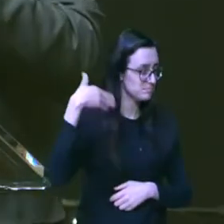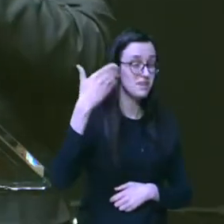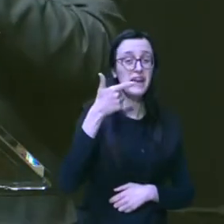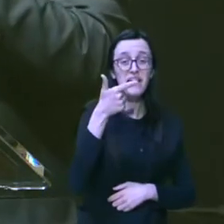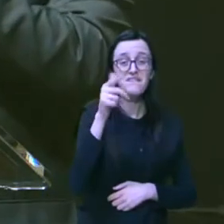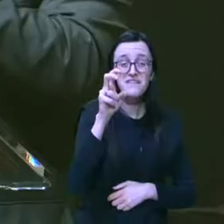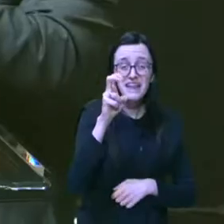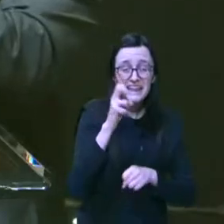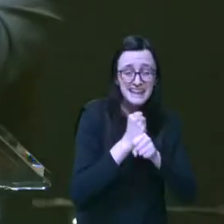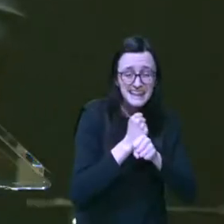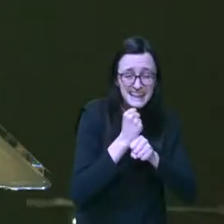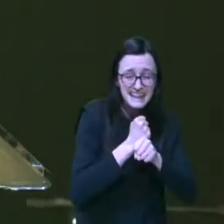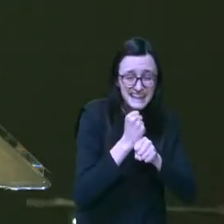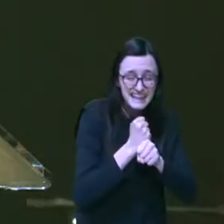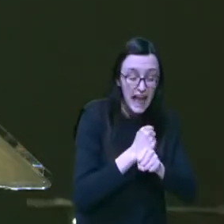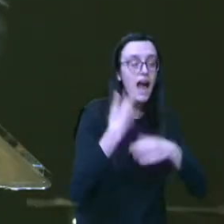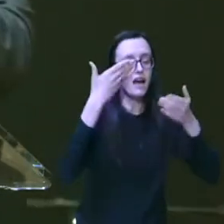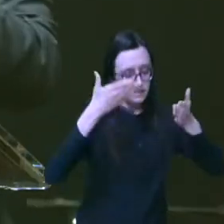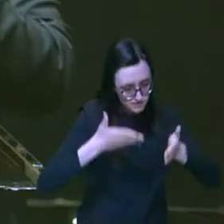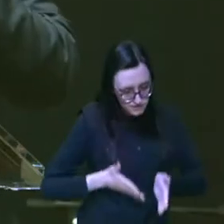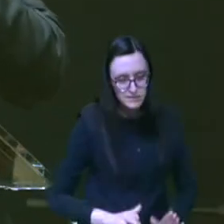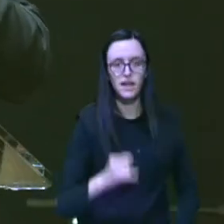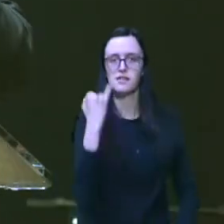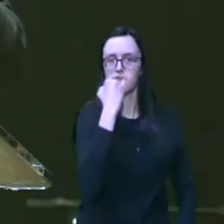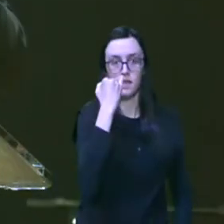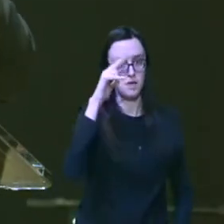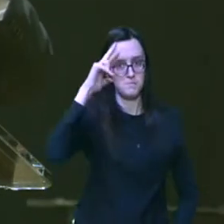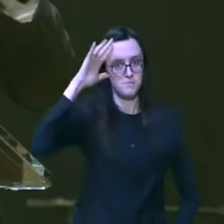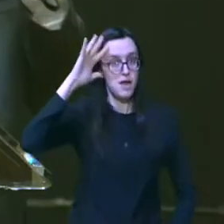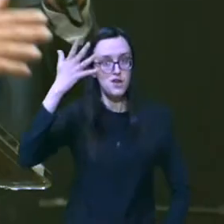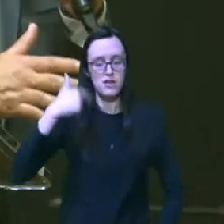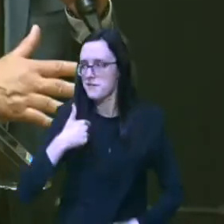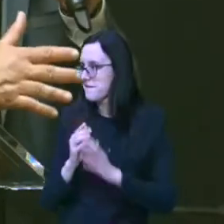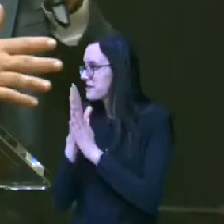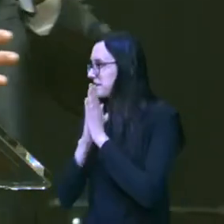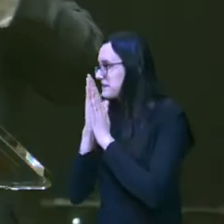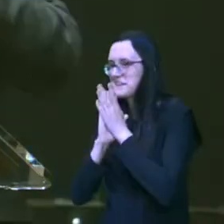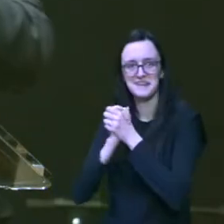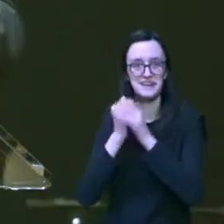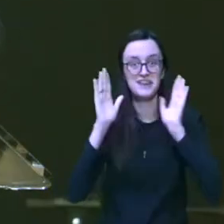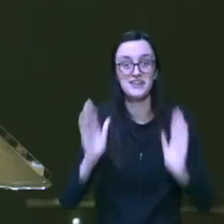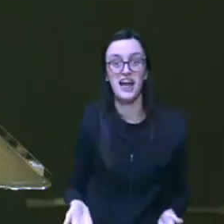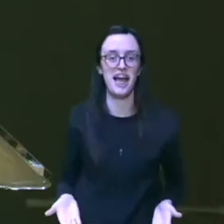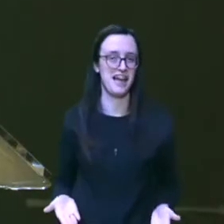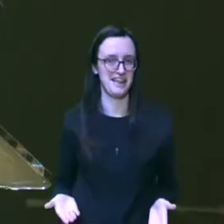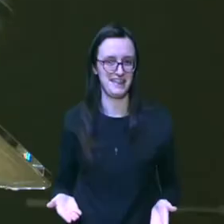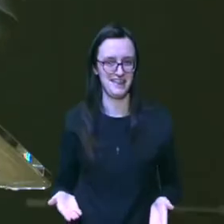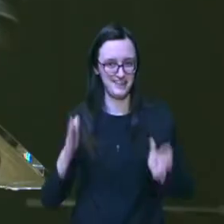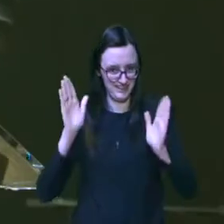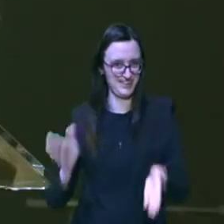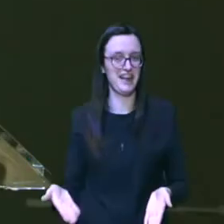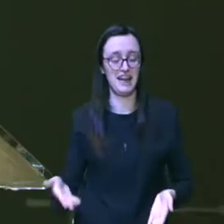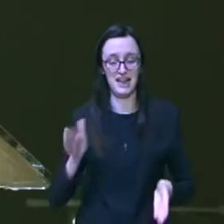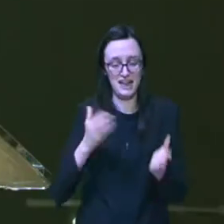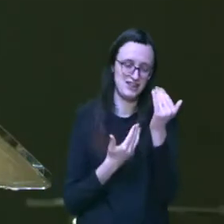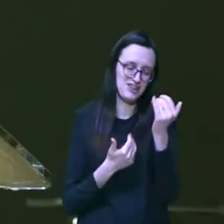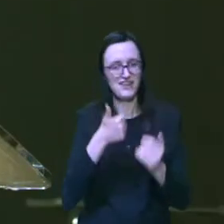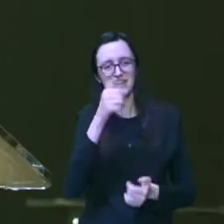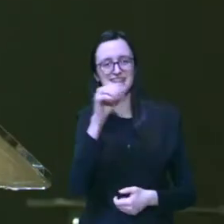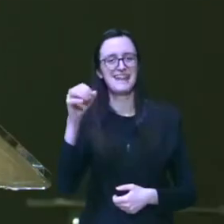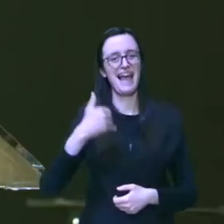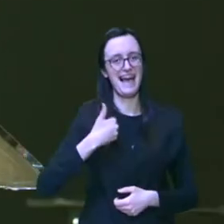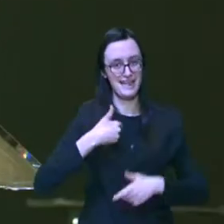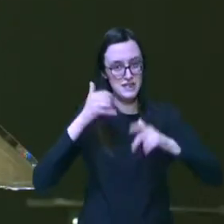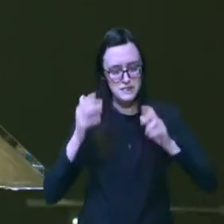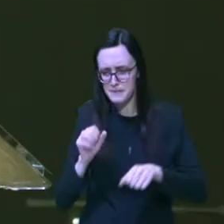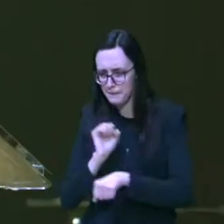anos até vir Isaac imagina a expectativa já um jovem dos seus 100 anos de idade